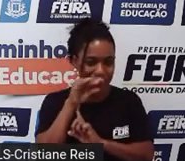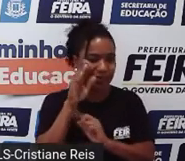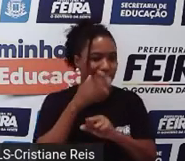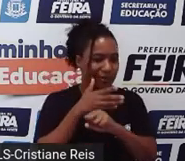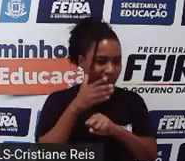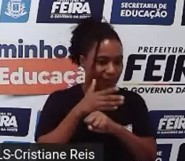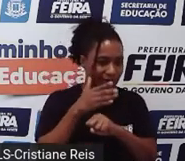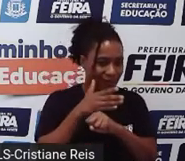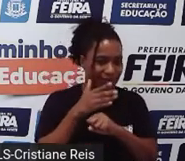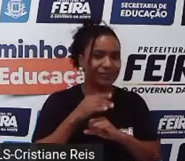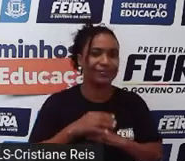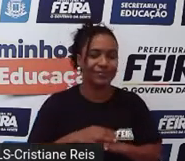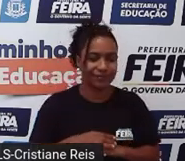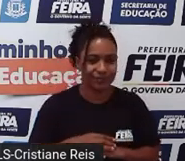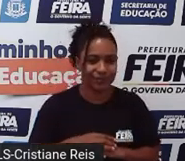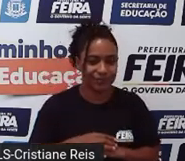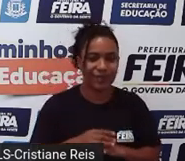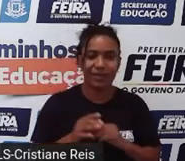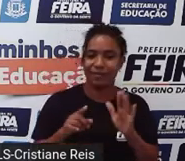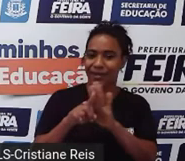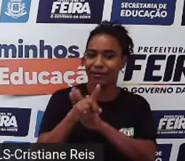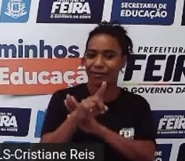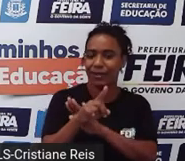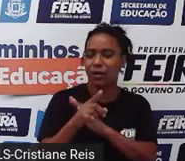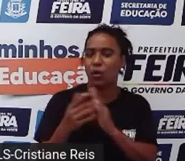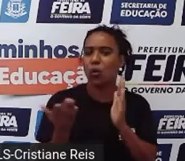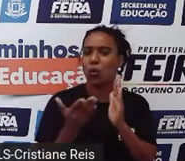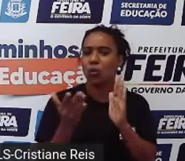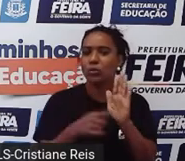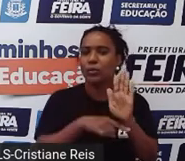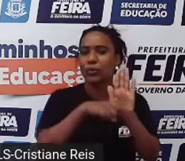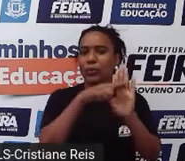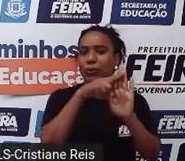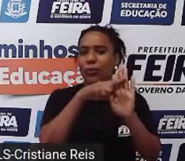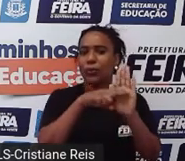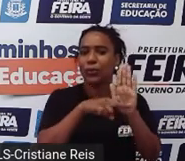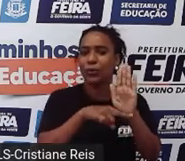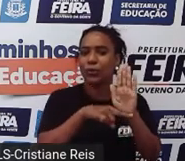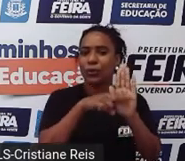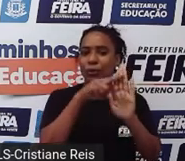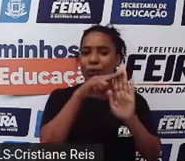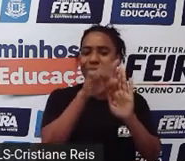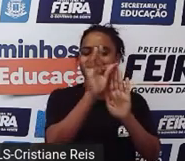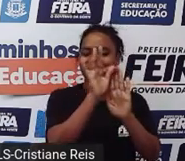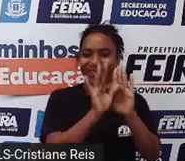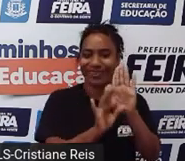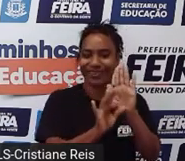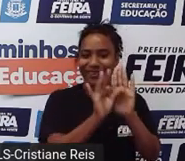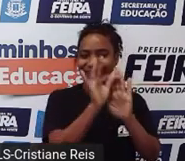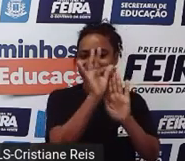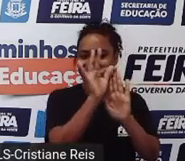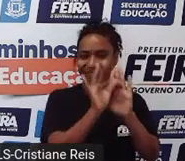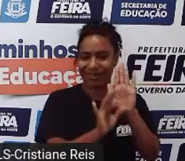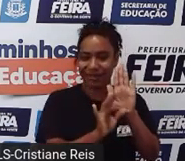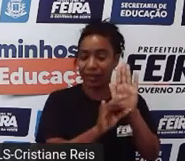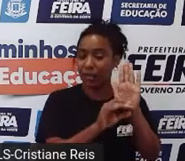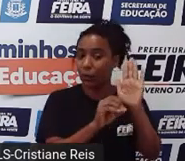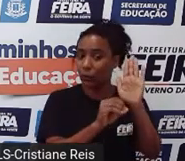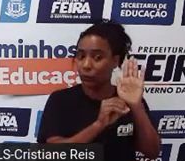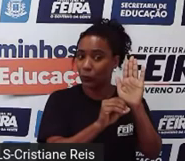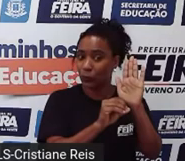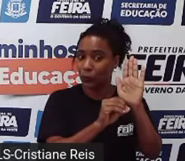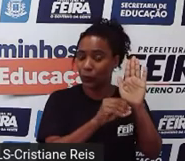today? Então, como está a temperatura hoje? It's below zero? Está abaixo de zero?